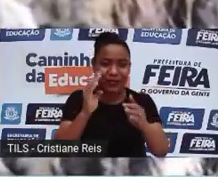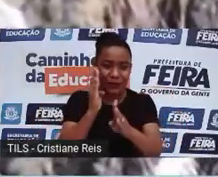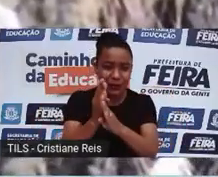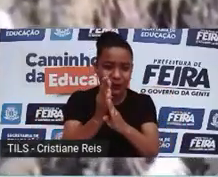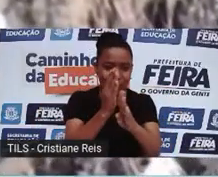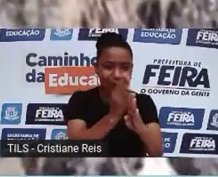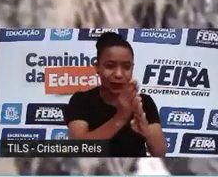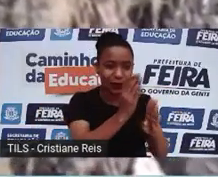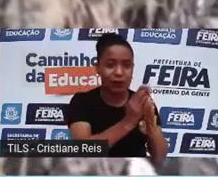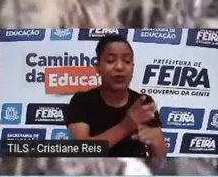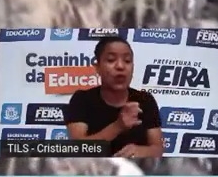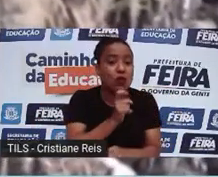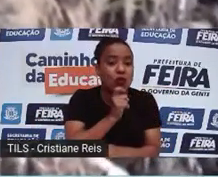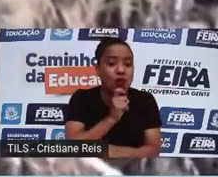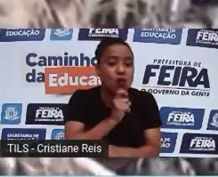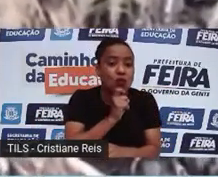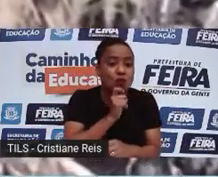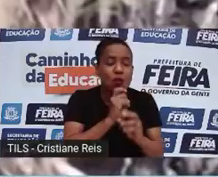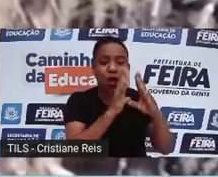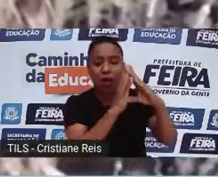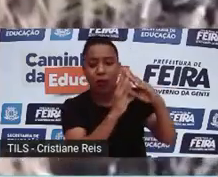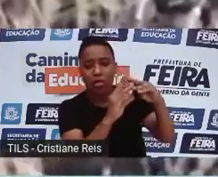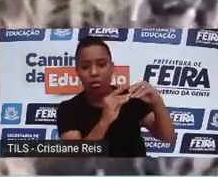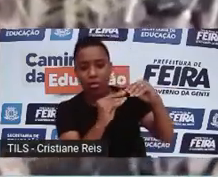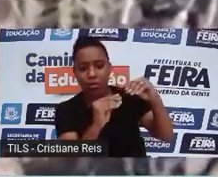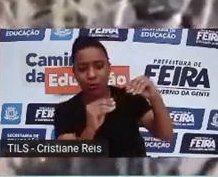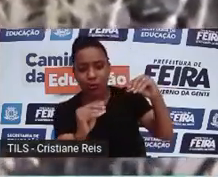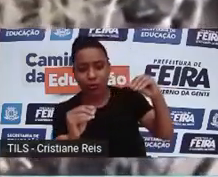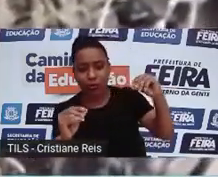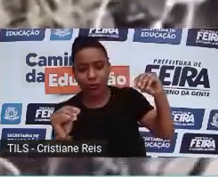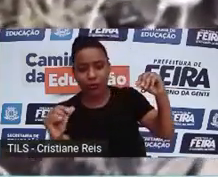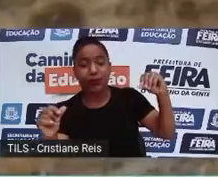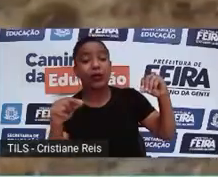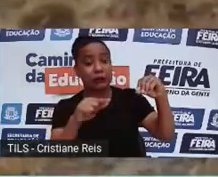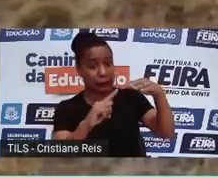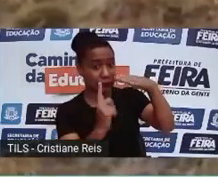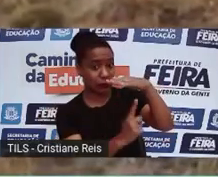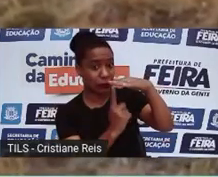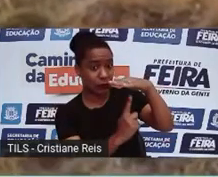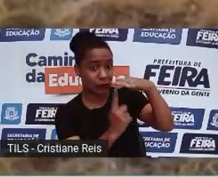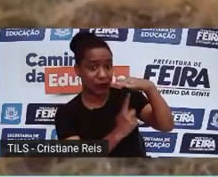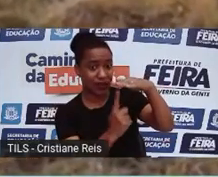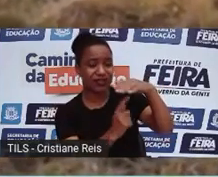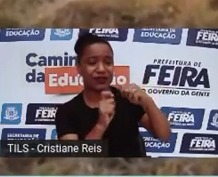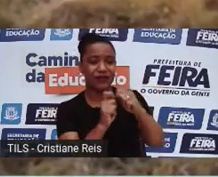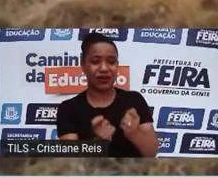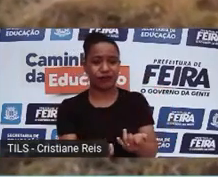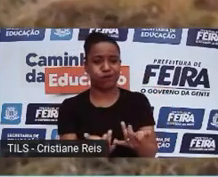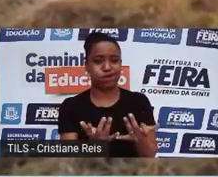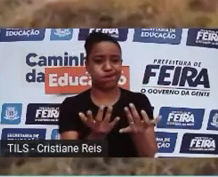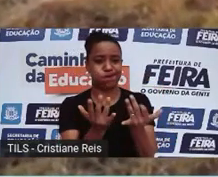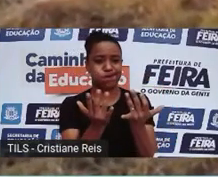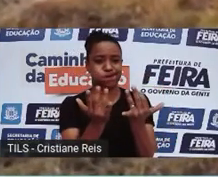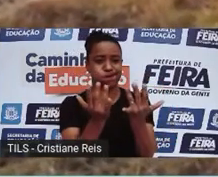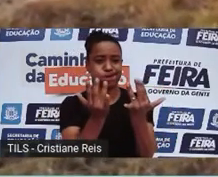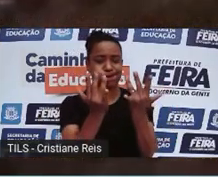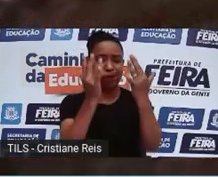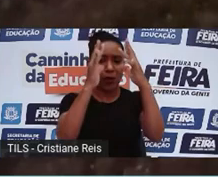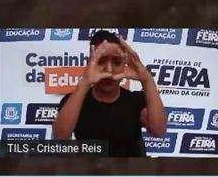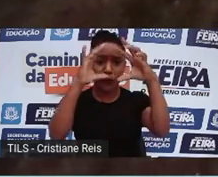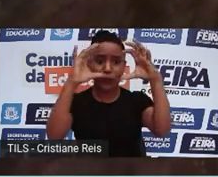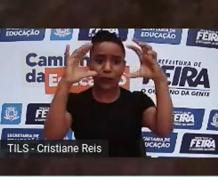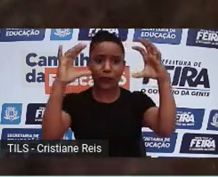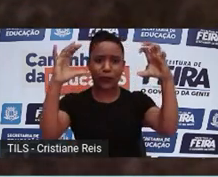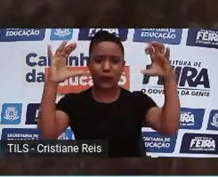decomposição dessa matéria orgânica produz gás de efeito estufa. A ideia dos Zimov é frear esse